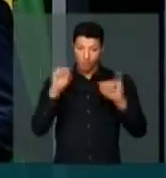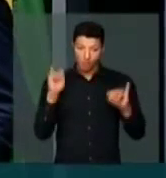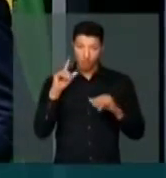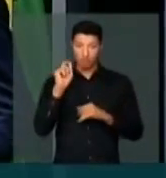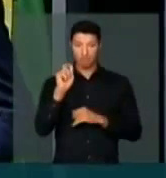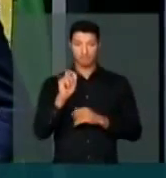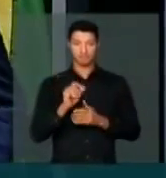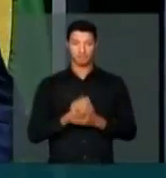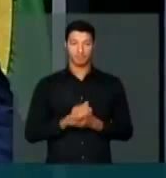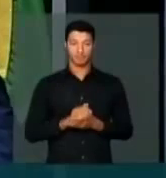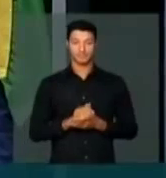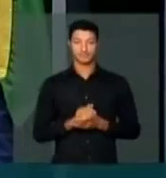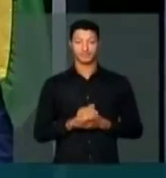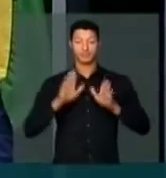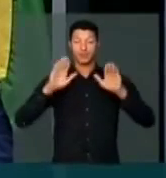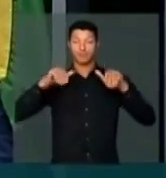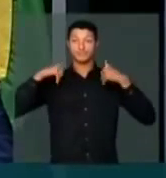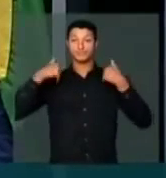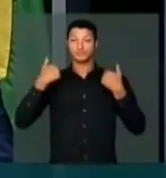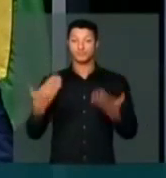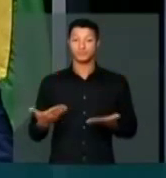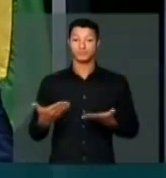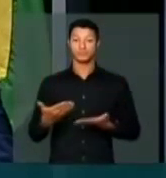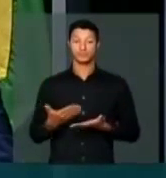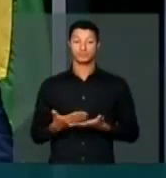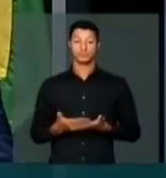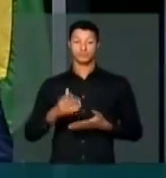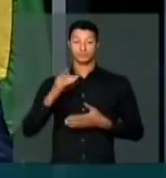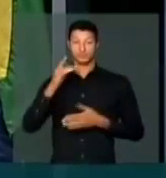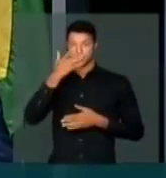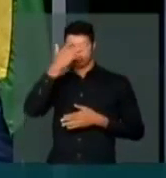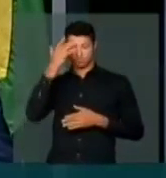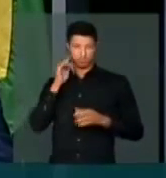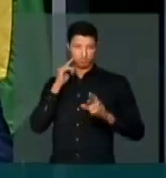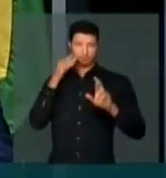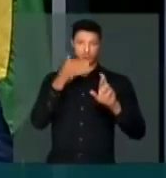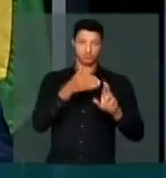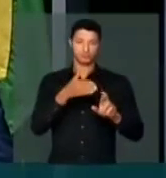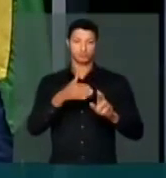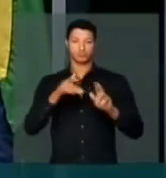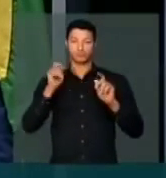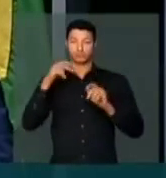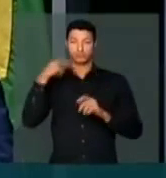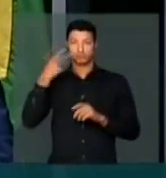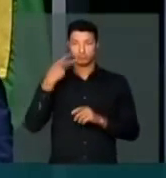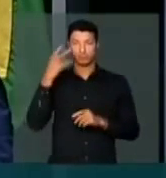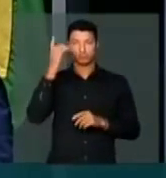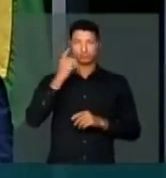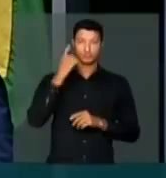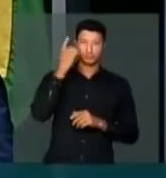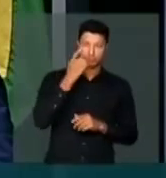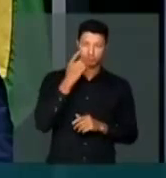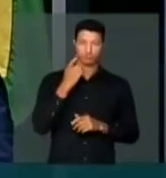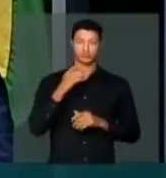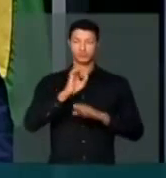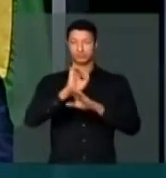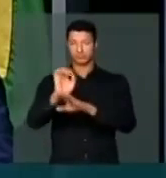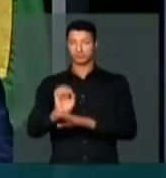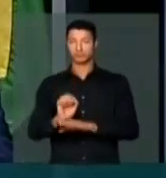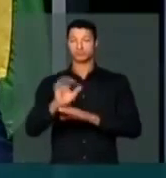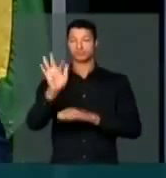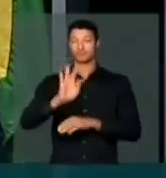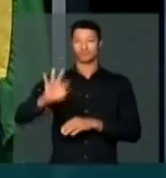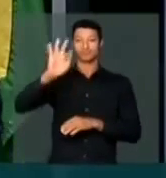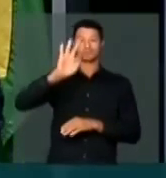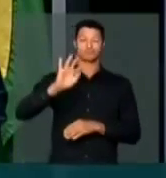quando o detentor do mandato, de vereador, de deputado, estadual,